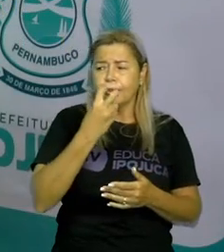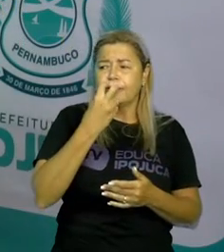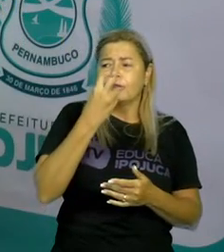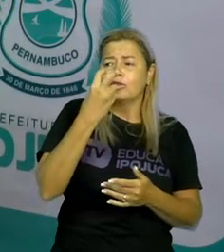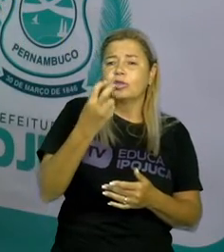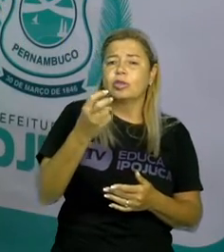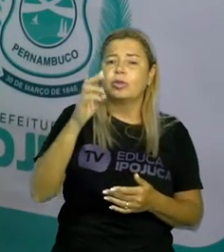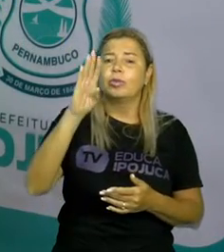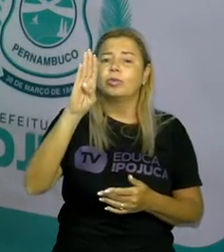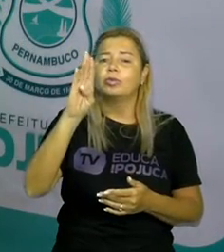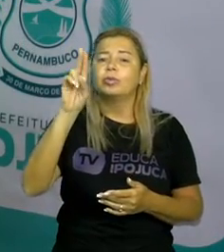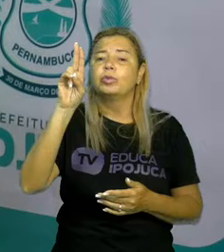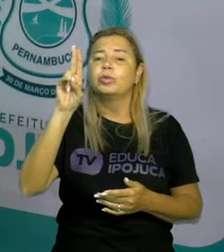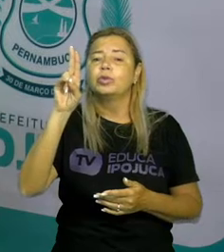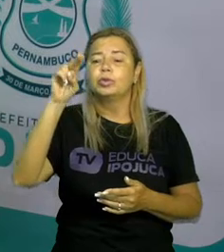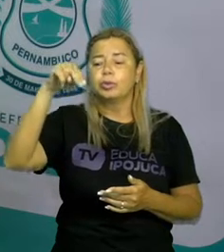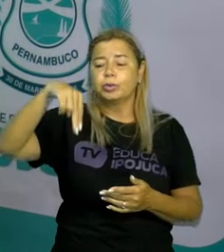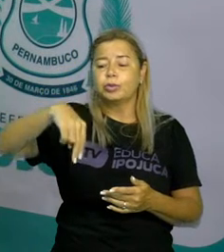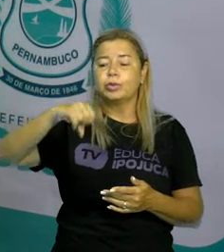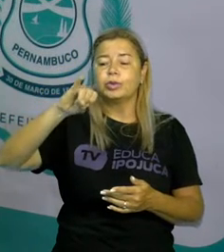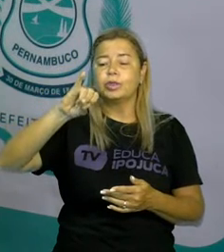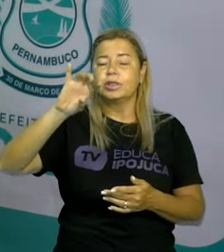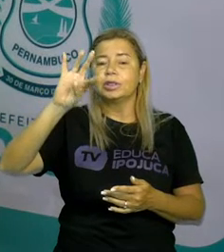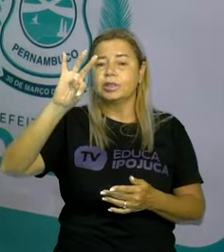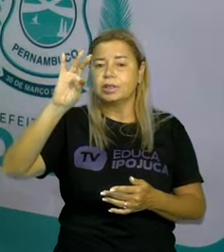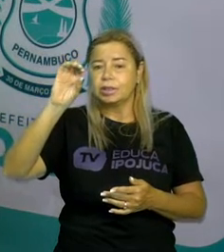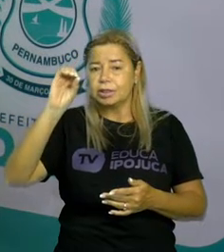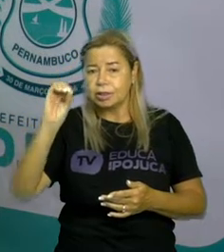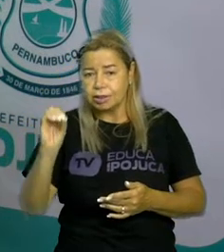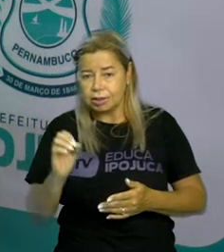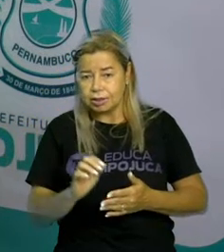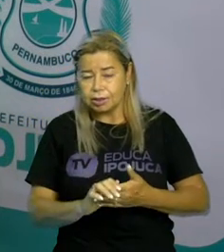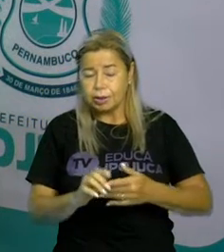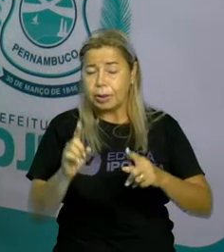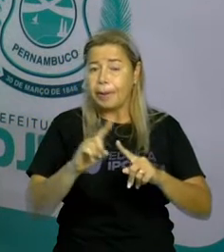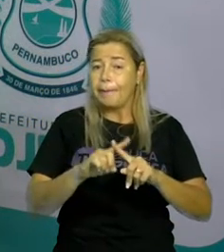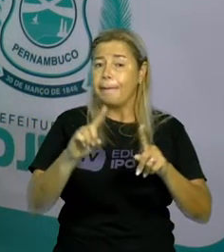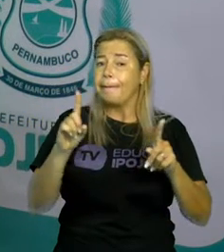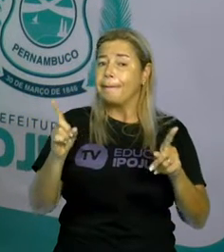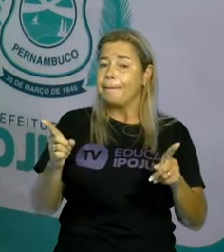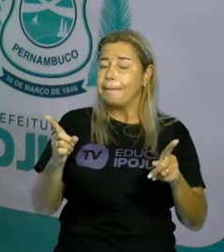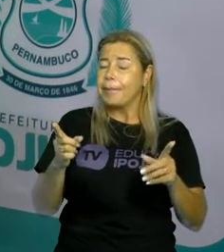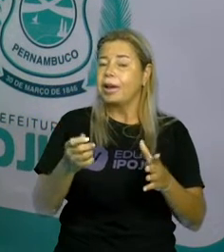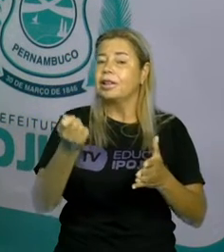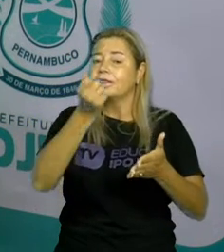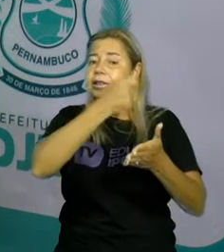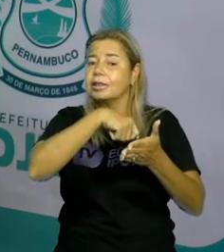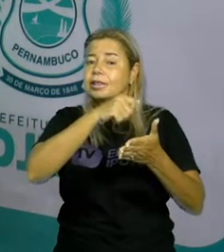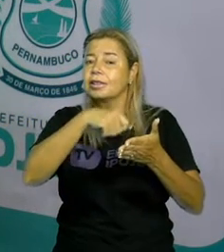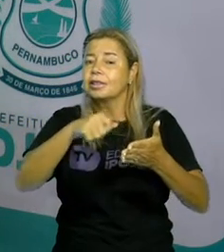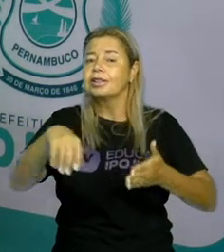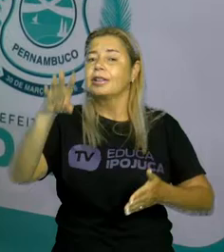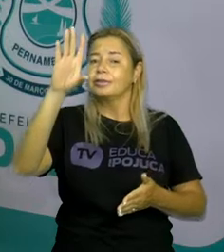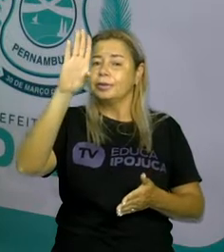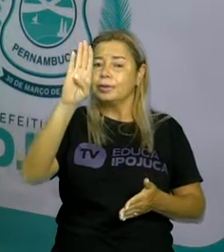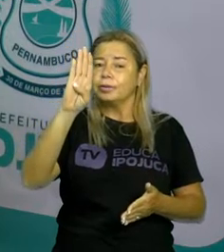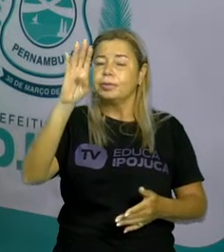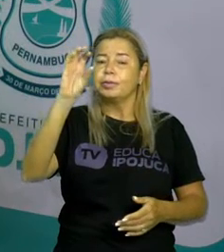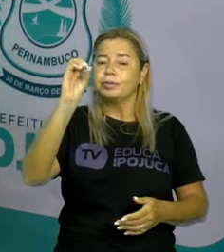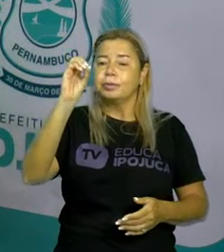escuta bonito. A gente escuta bonito e escreve bonito.